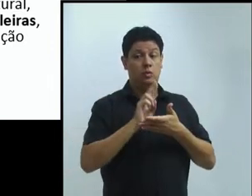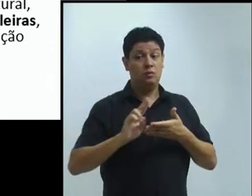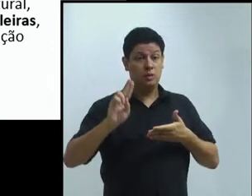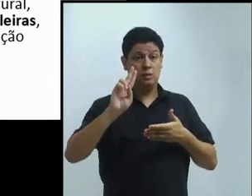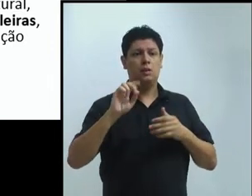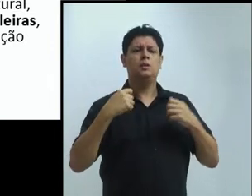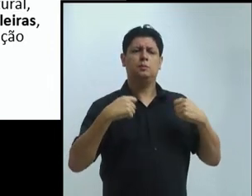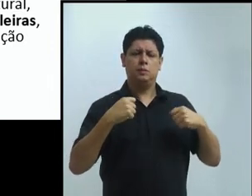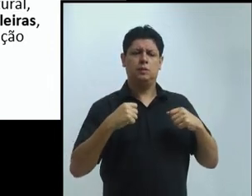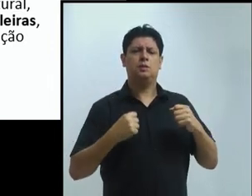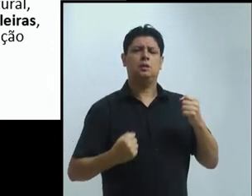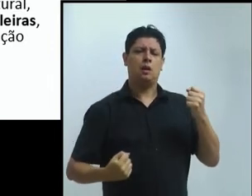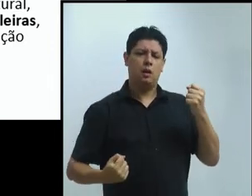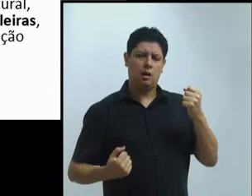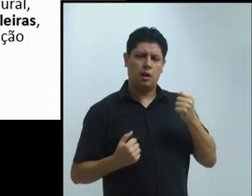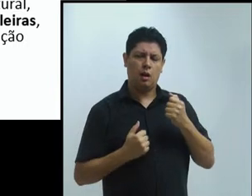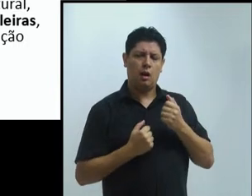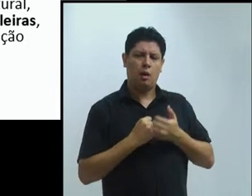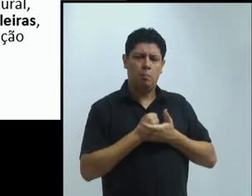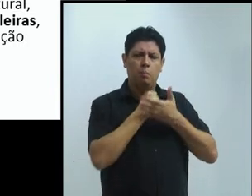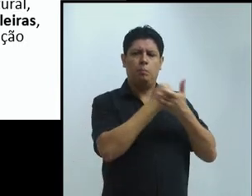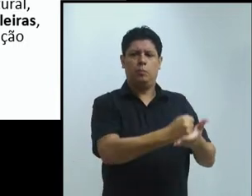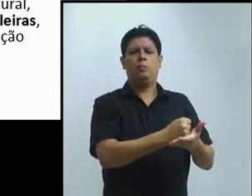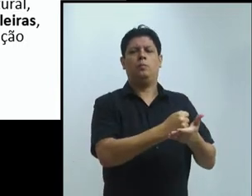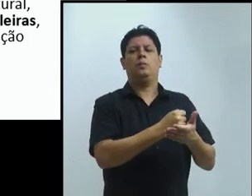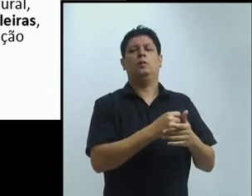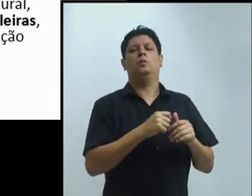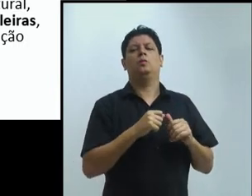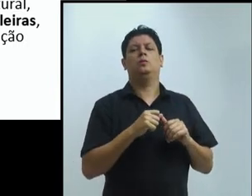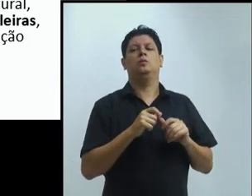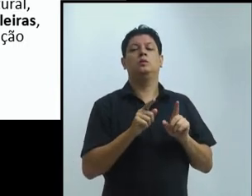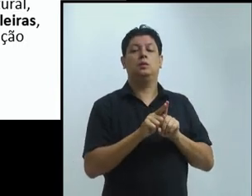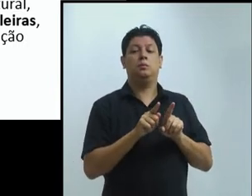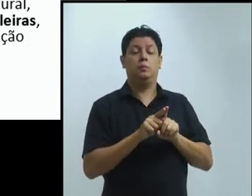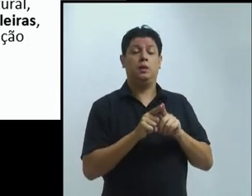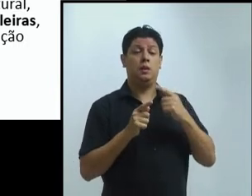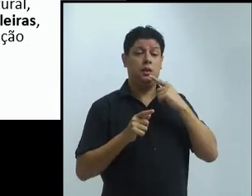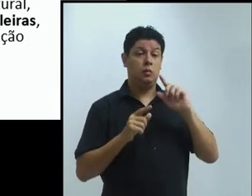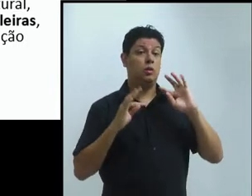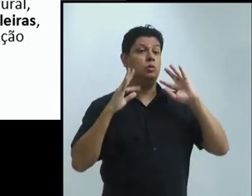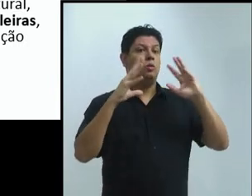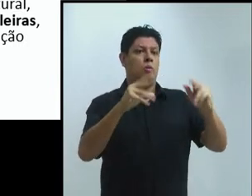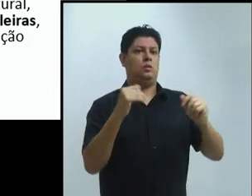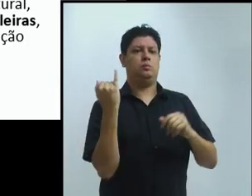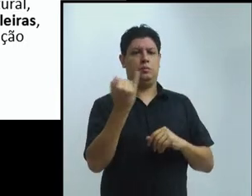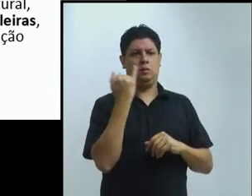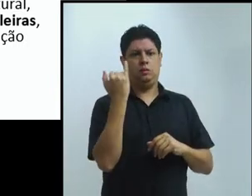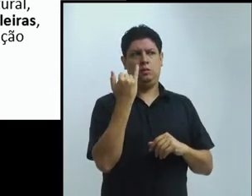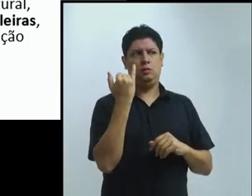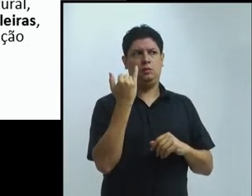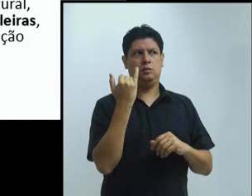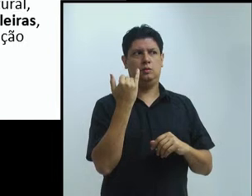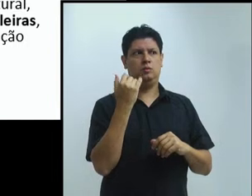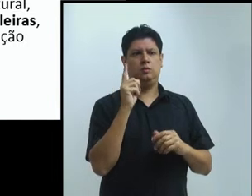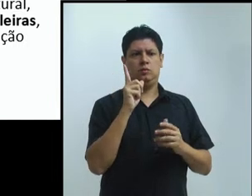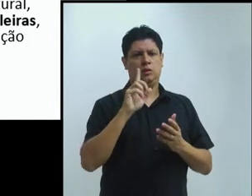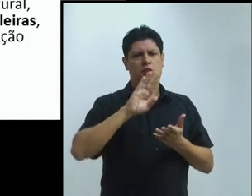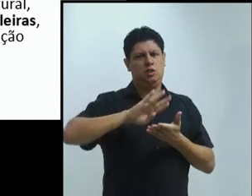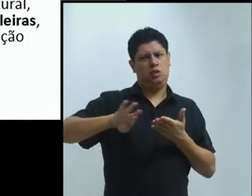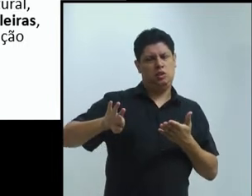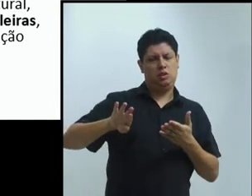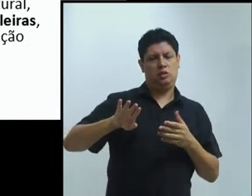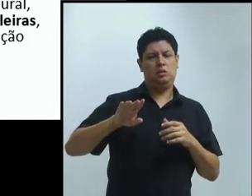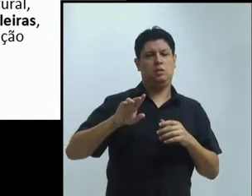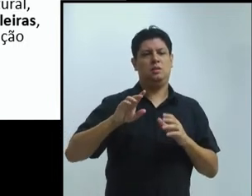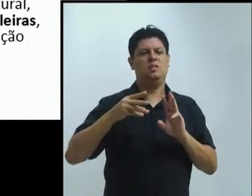importantes para a internacionalização, inclusive as indígenas. Está lá no documento, vocês